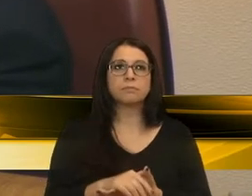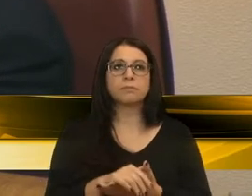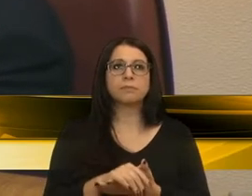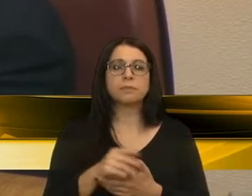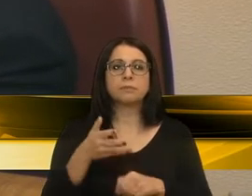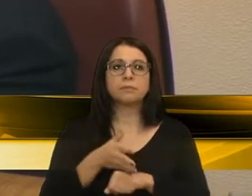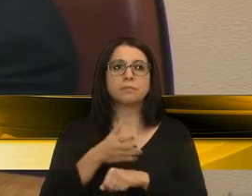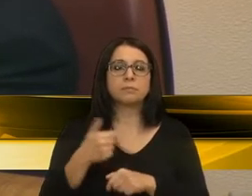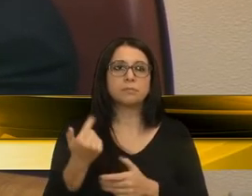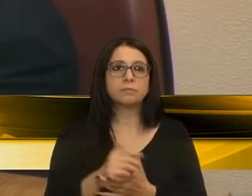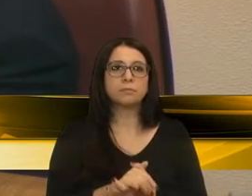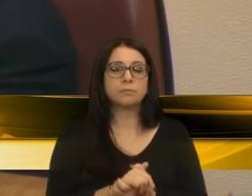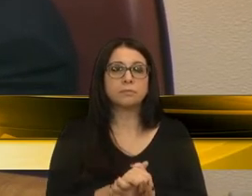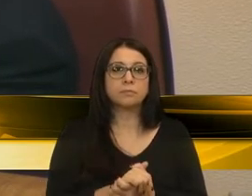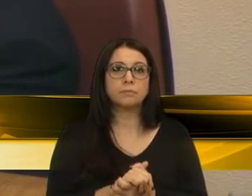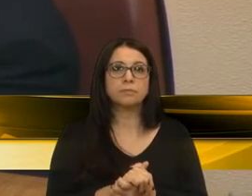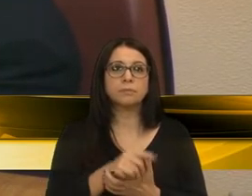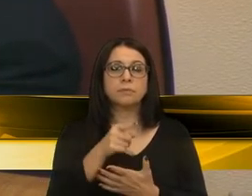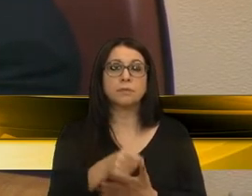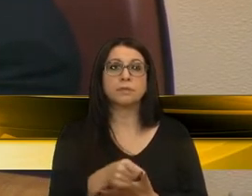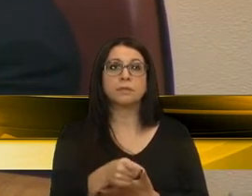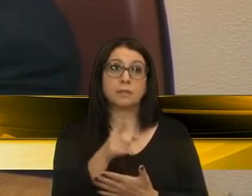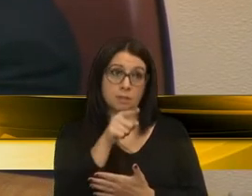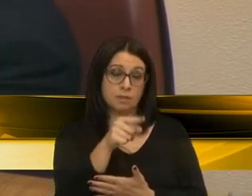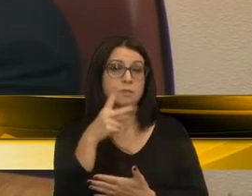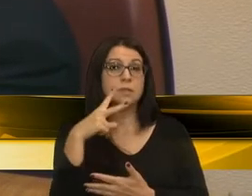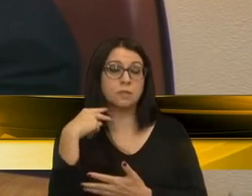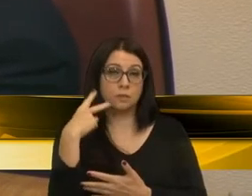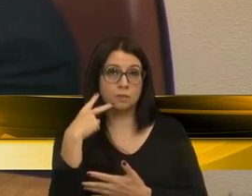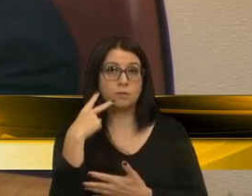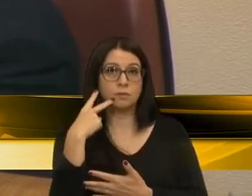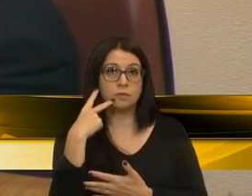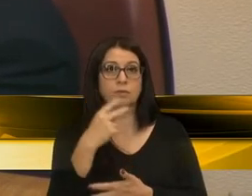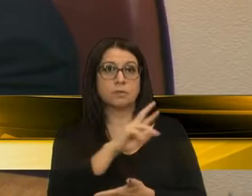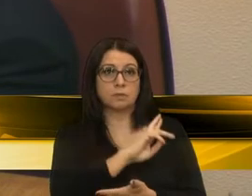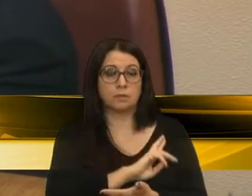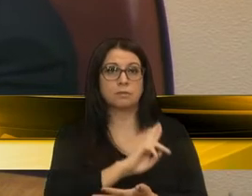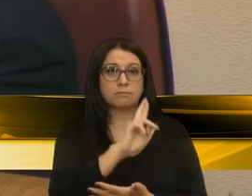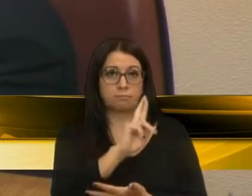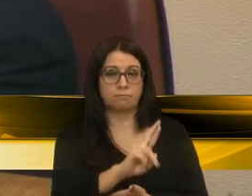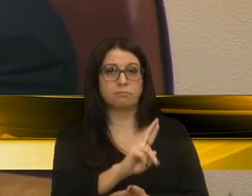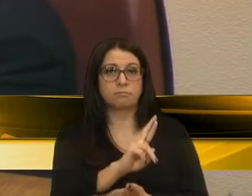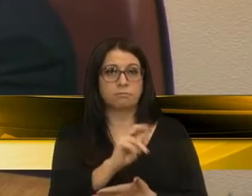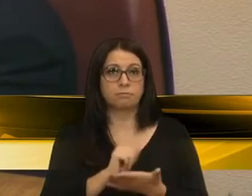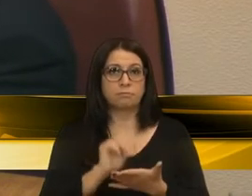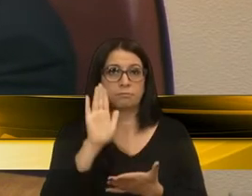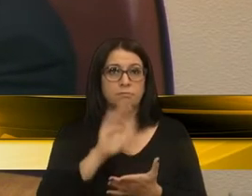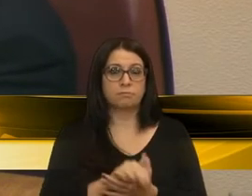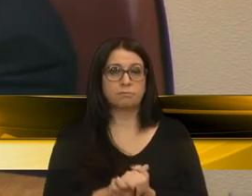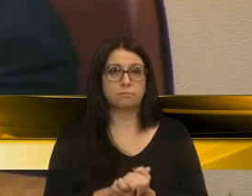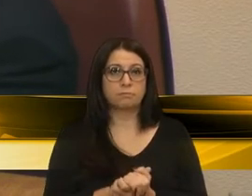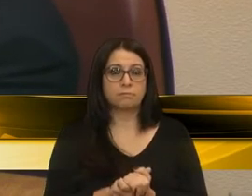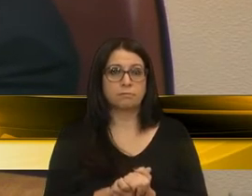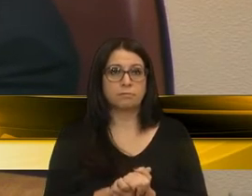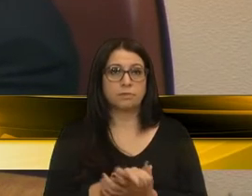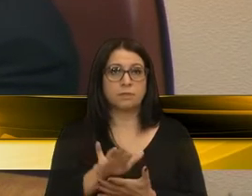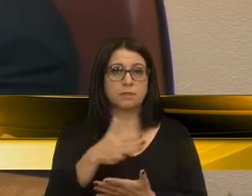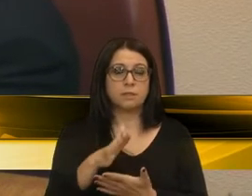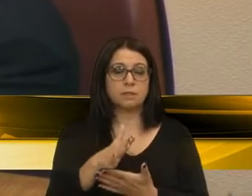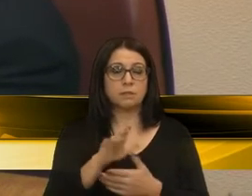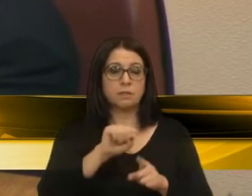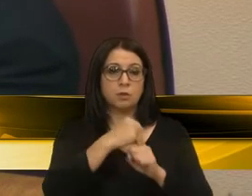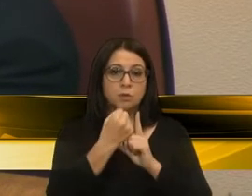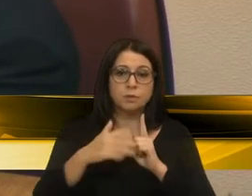participar. Continuidade, vereador Tiberiçá. vereador. A representação... Após uma parte. Às vezes, a sociedade